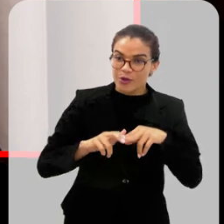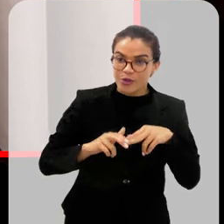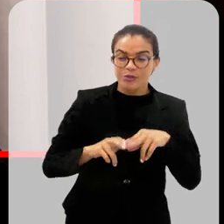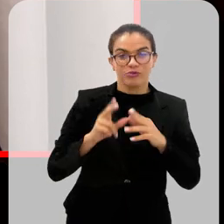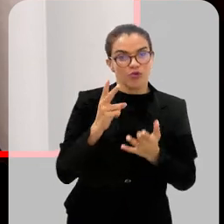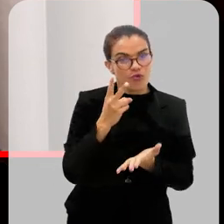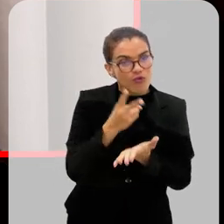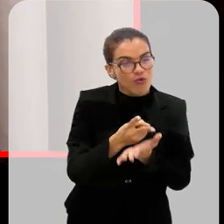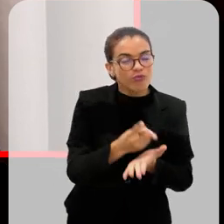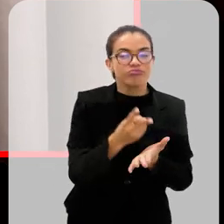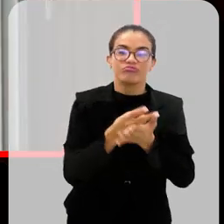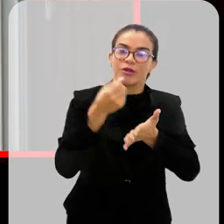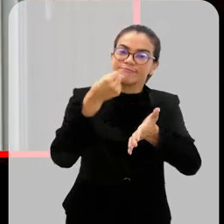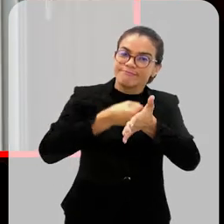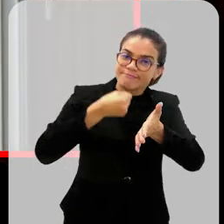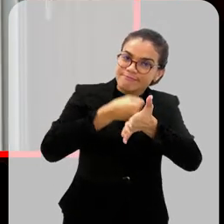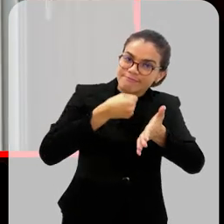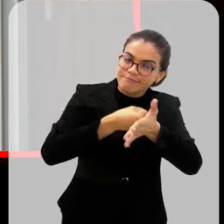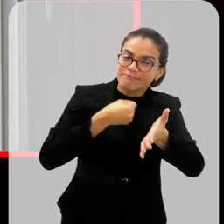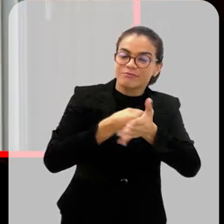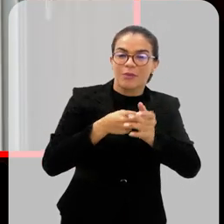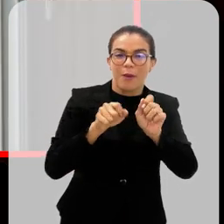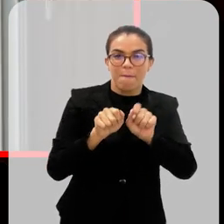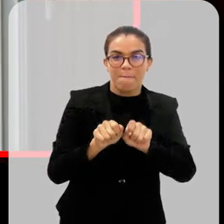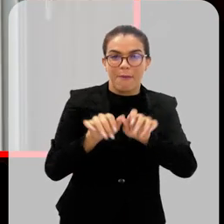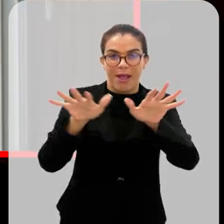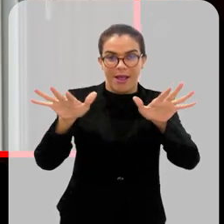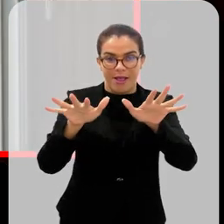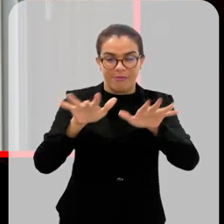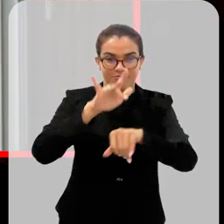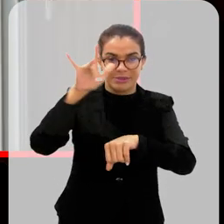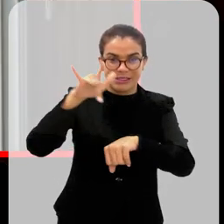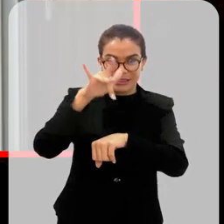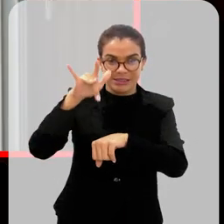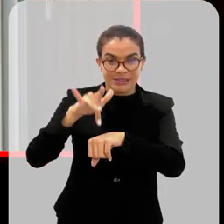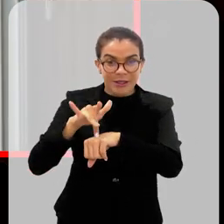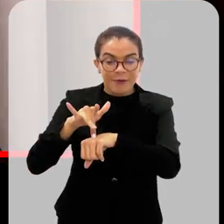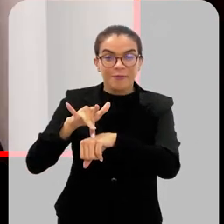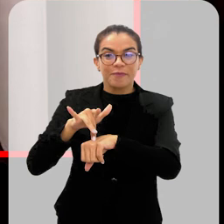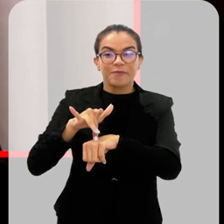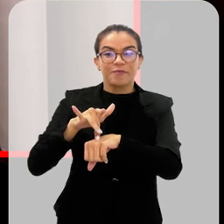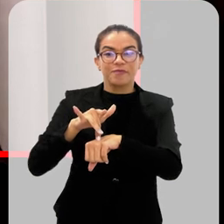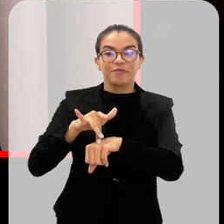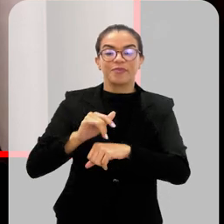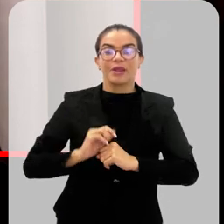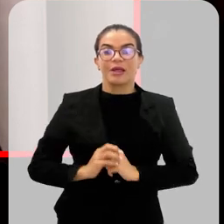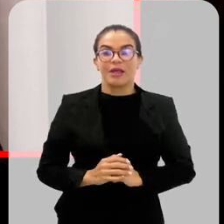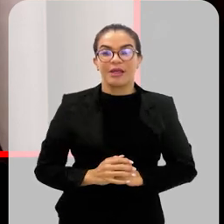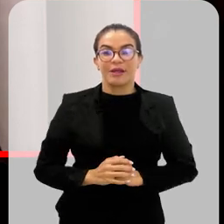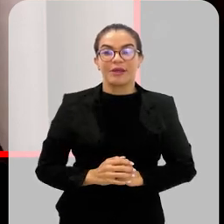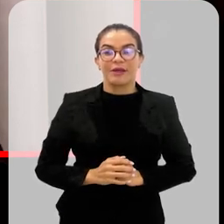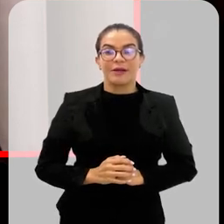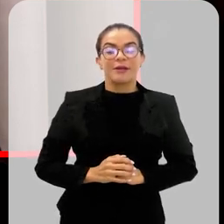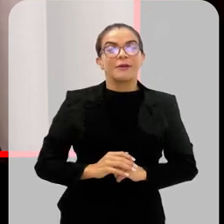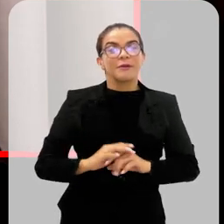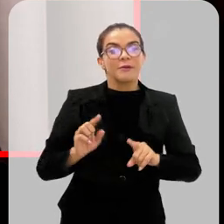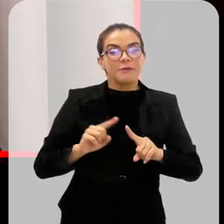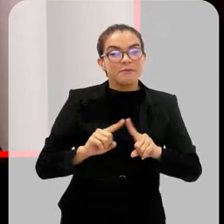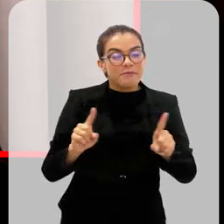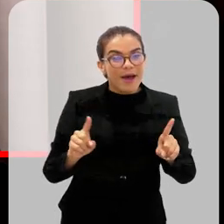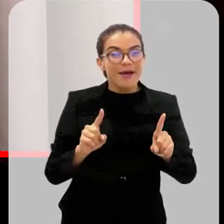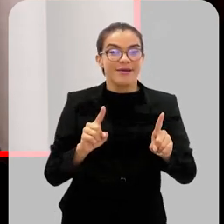motivo para a gente continuar combatendo a proliferação do vetor. Mas para as pessoas, as pessoas